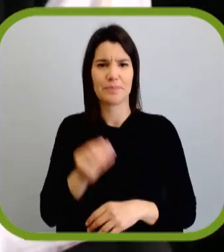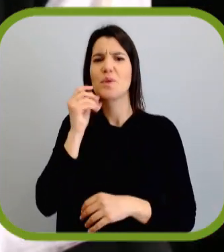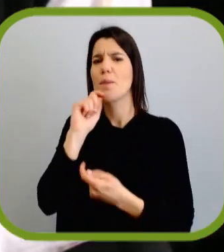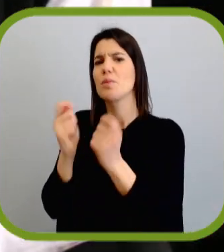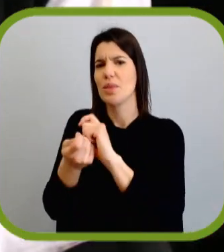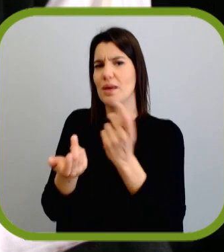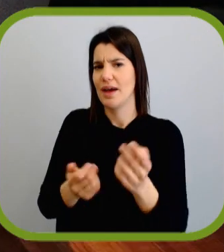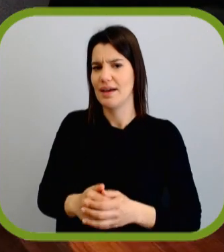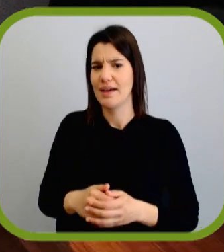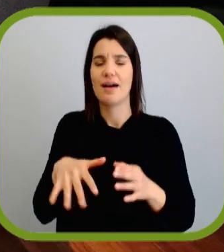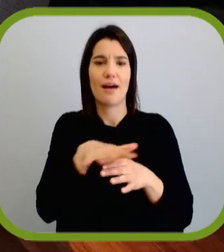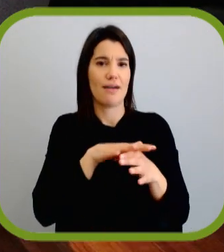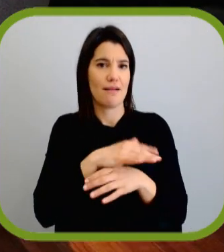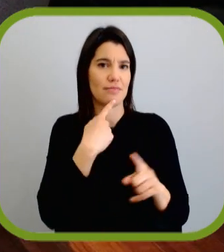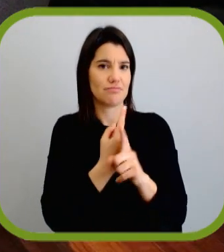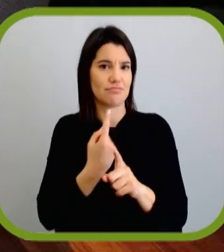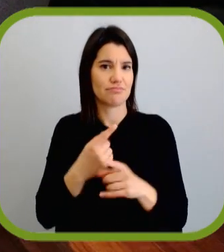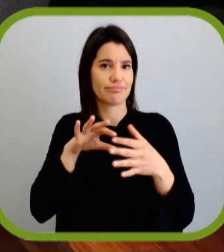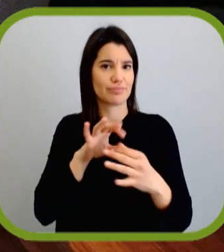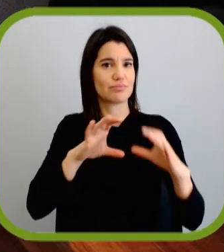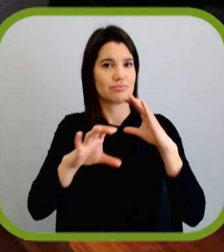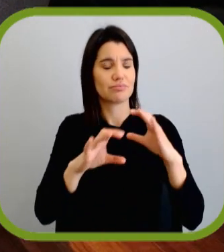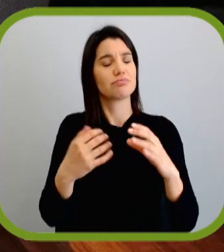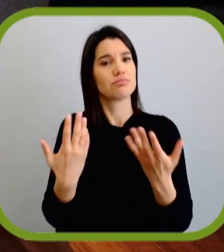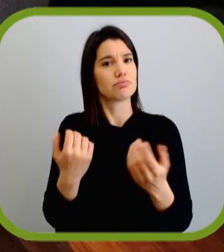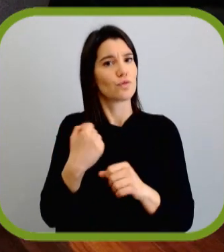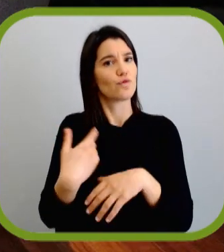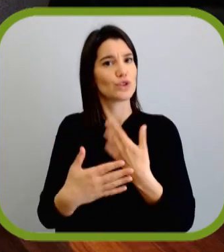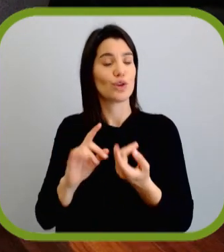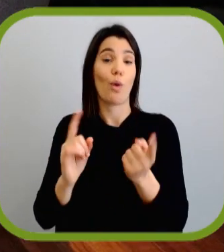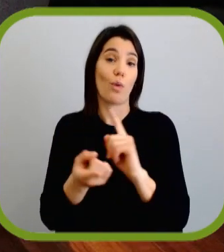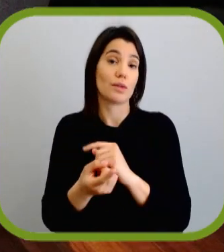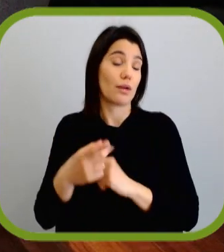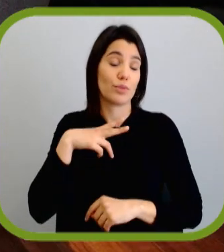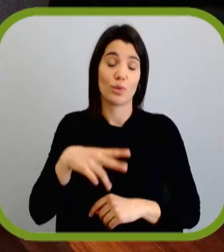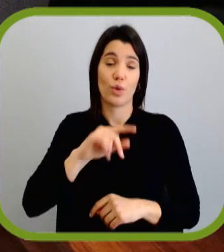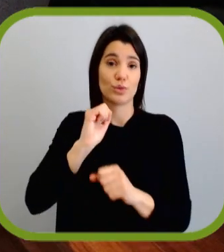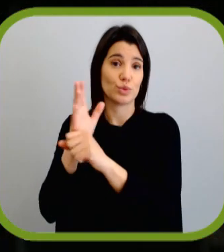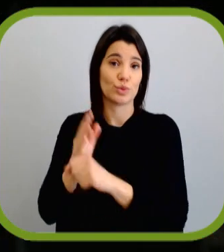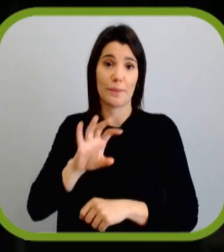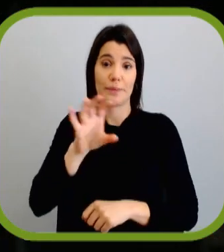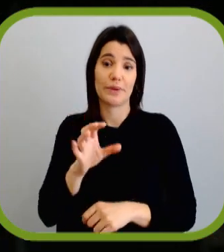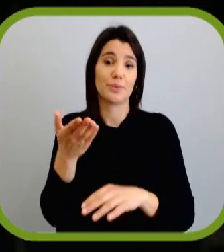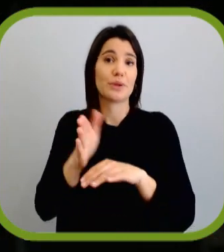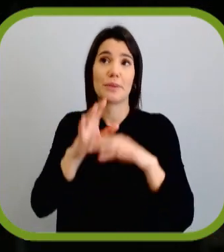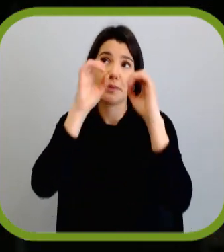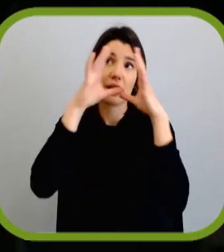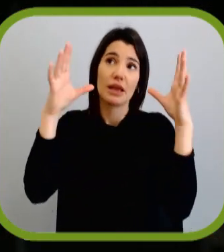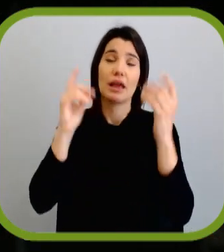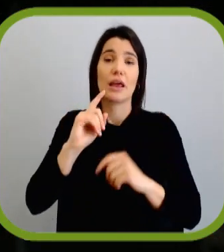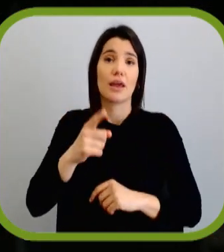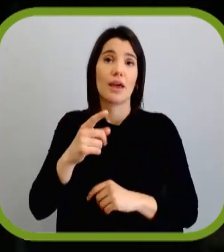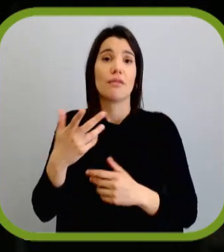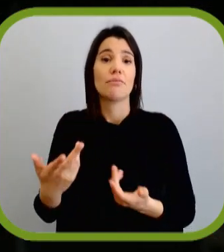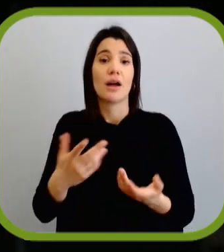como é que se pode mudar isso? Há muitos fenómenos da área da comunicação que até funcionam ao contrário em Portugal do que em outros países. Uma das ideias, por exemplo,